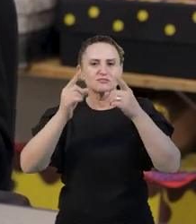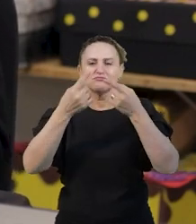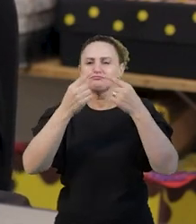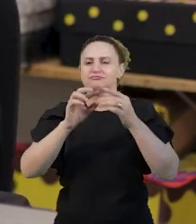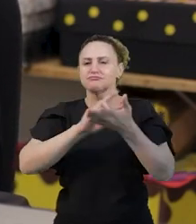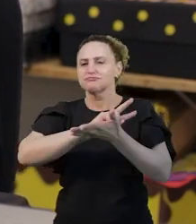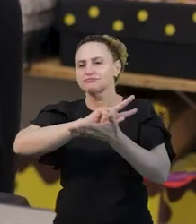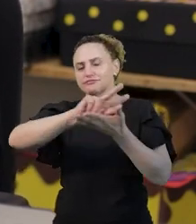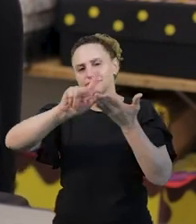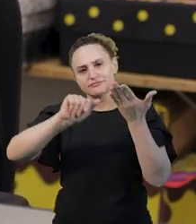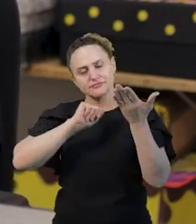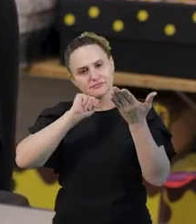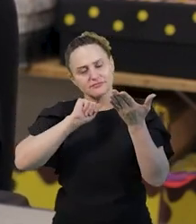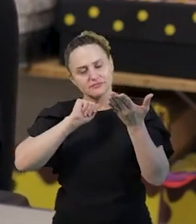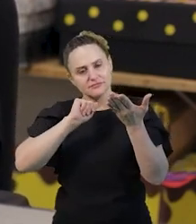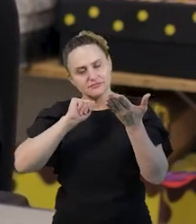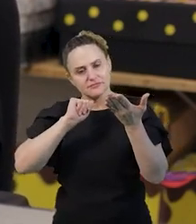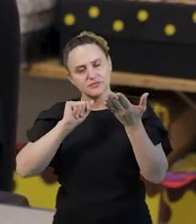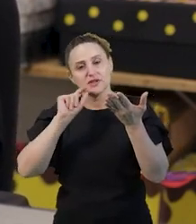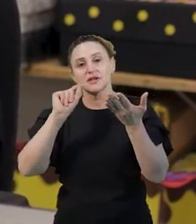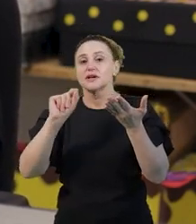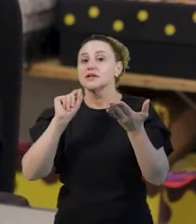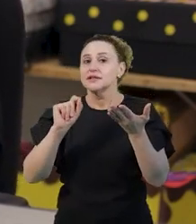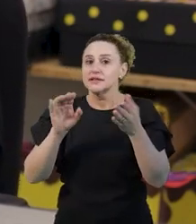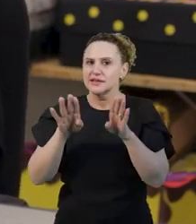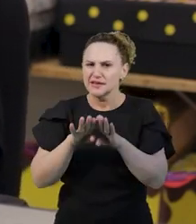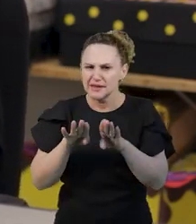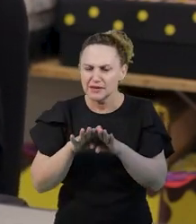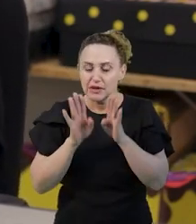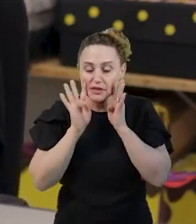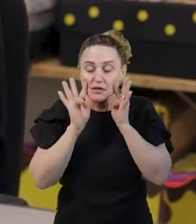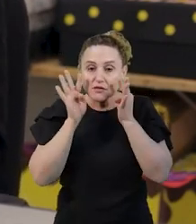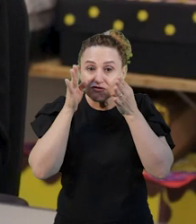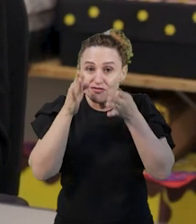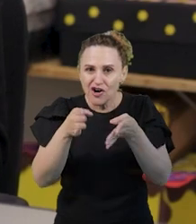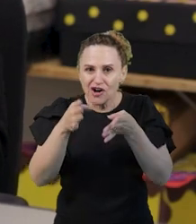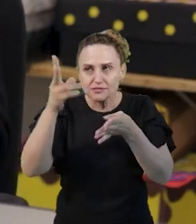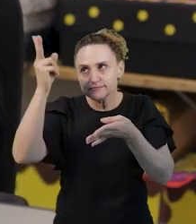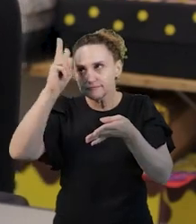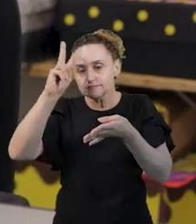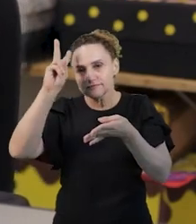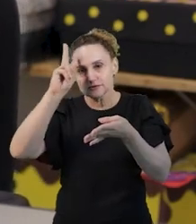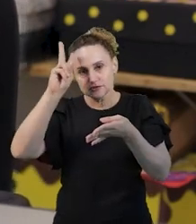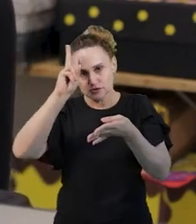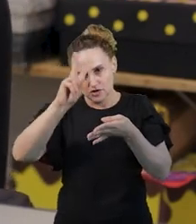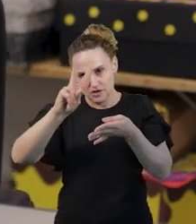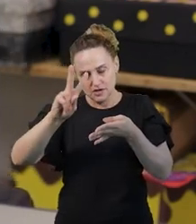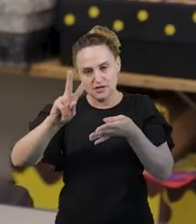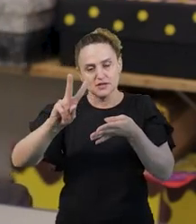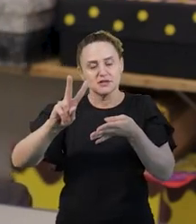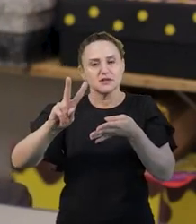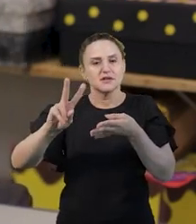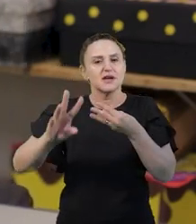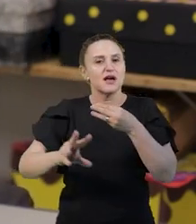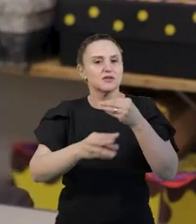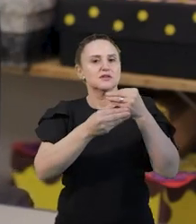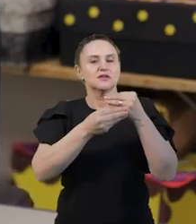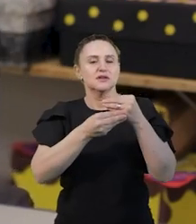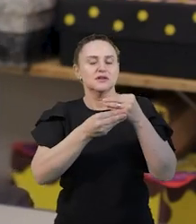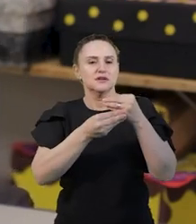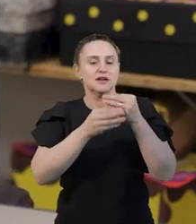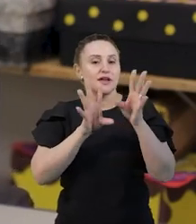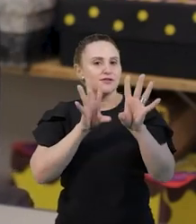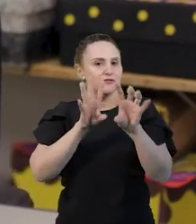diversas. Também, o enfoque na contação de histórias, o que nos auxilia na formação para o leitor.